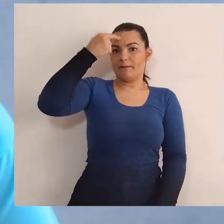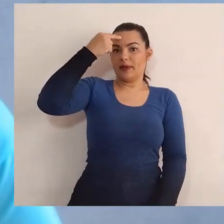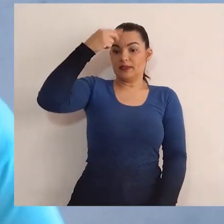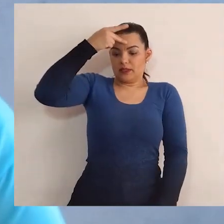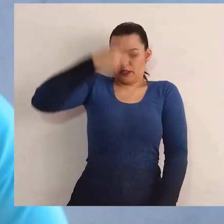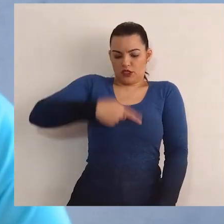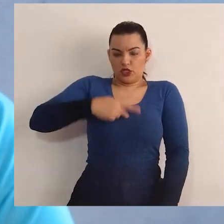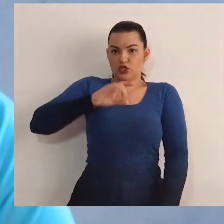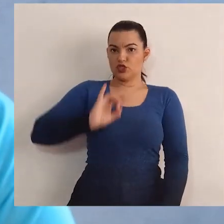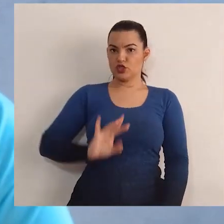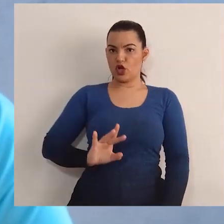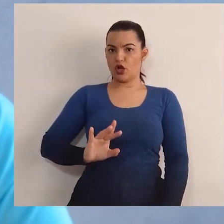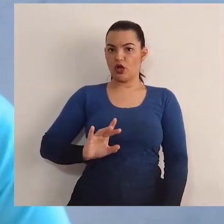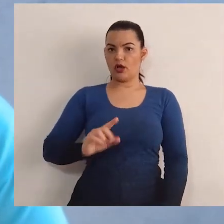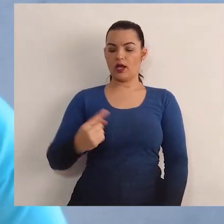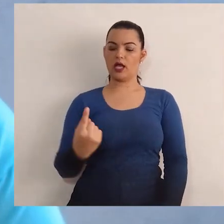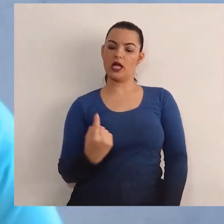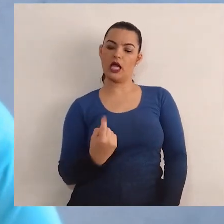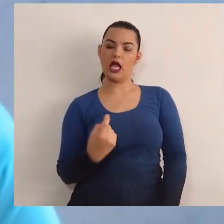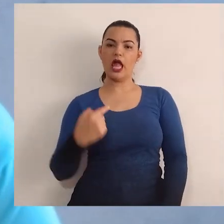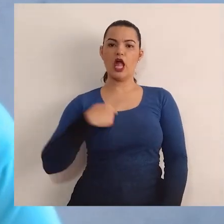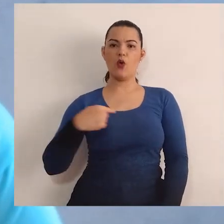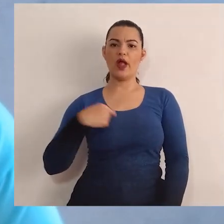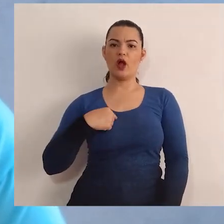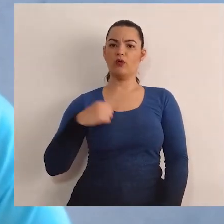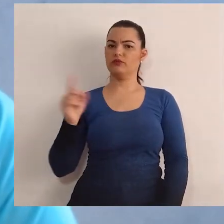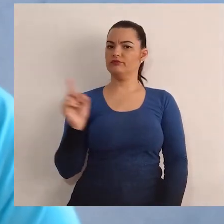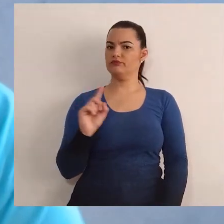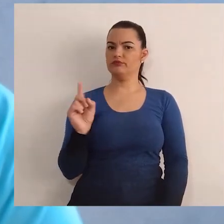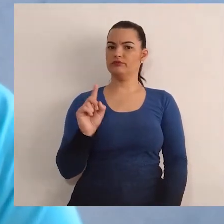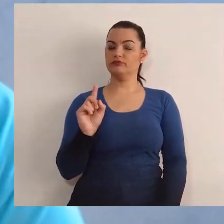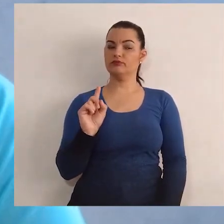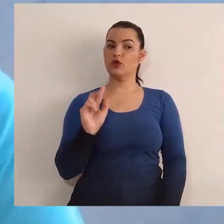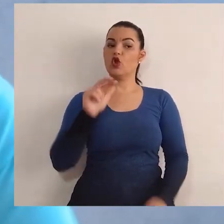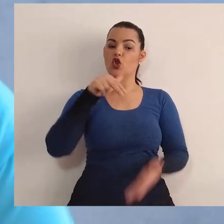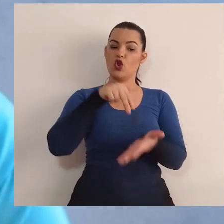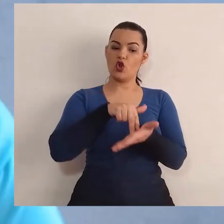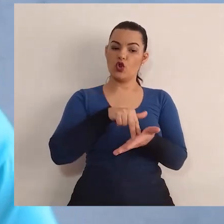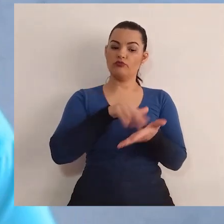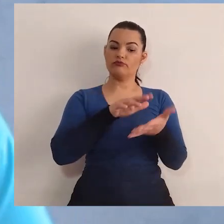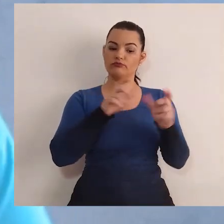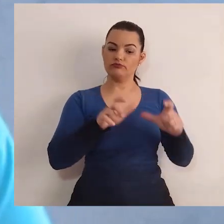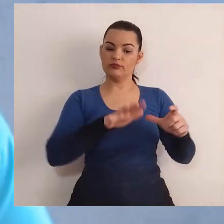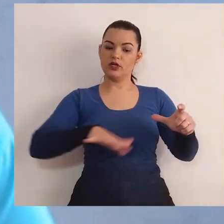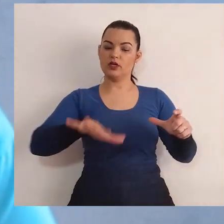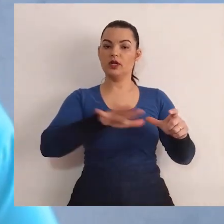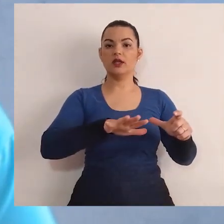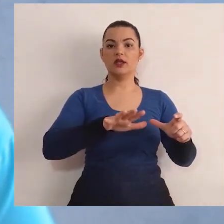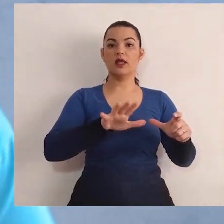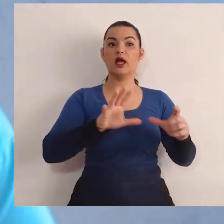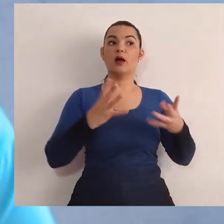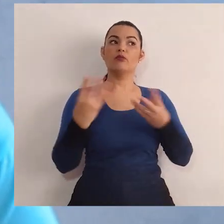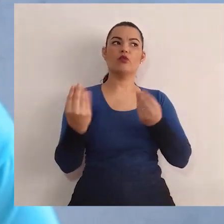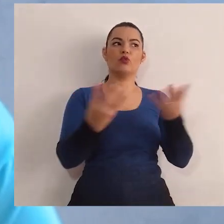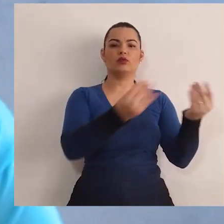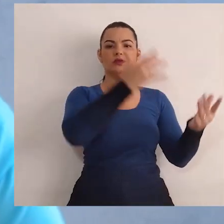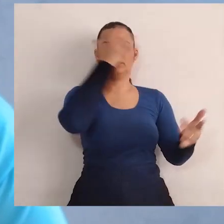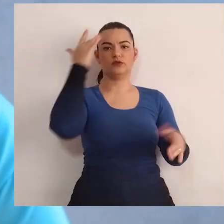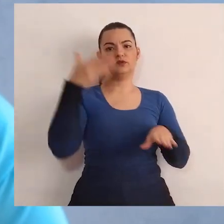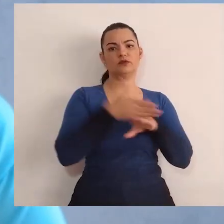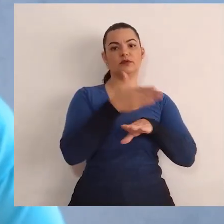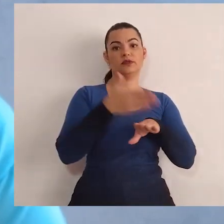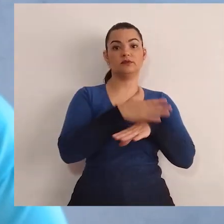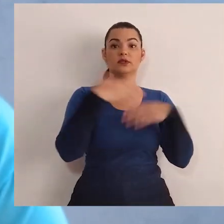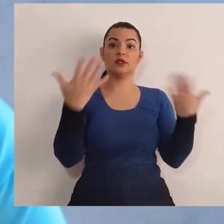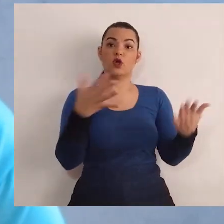nunca pensando apenas de maneira individual. Esses espaços são espaços coletivos e dessa forma